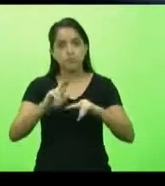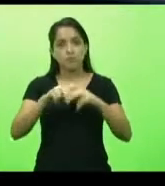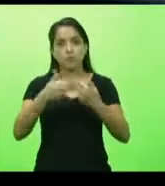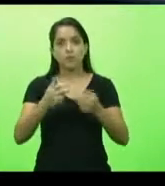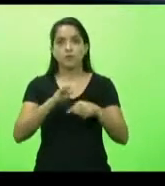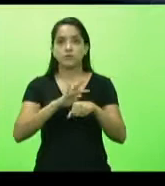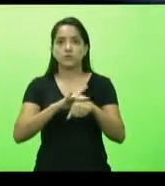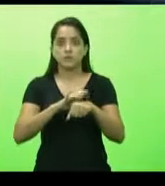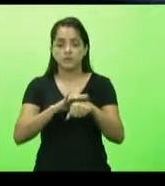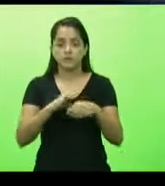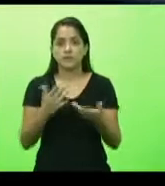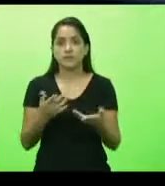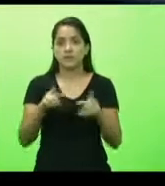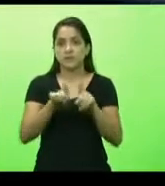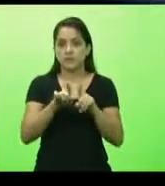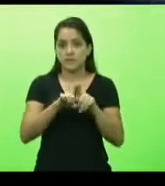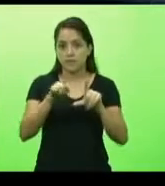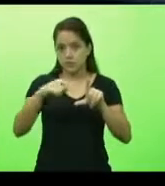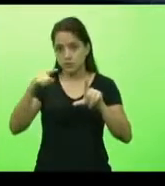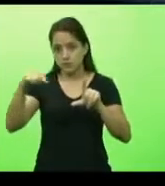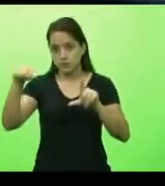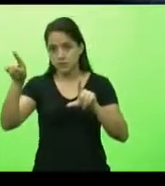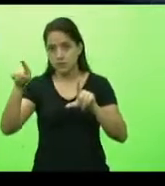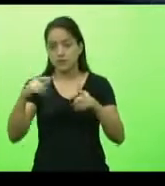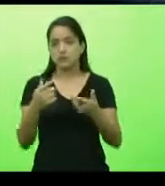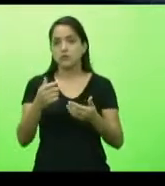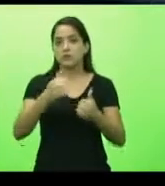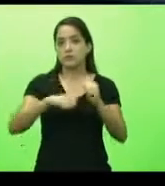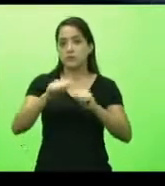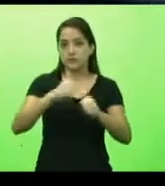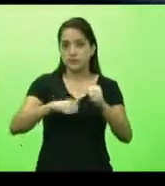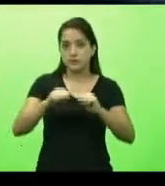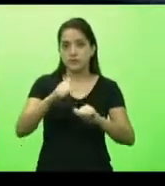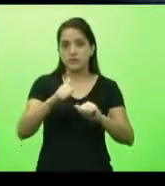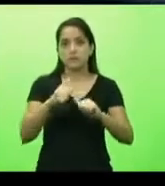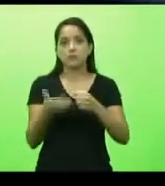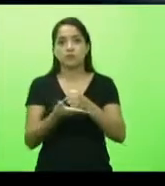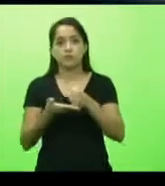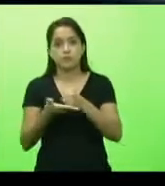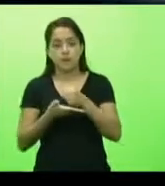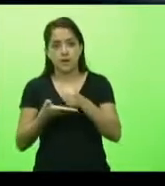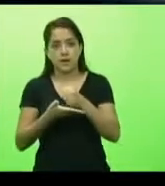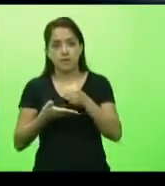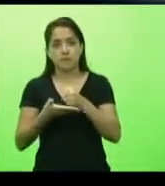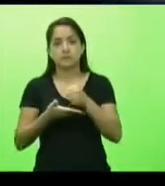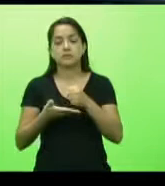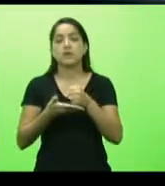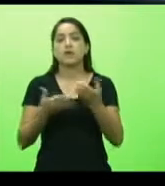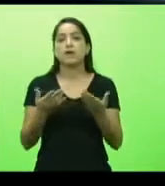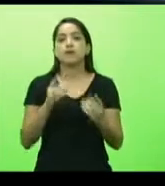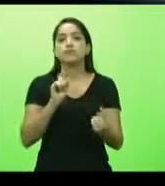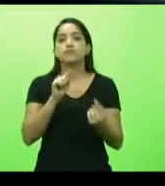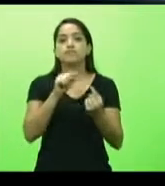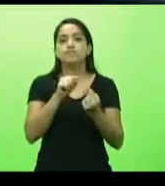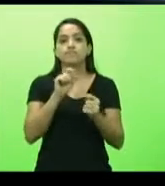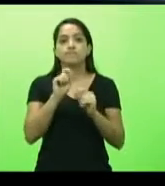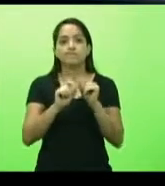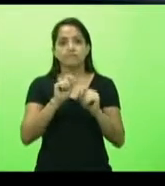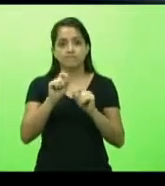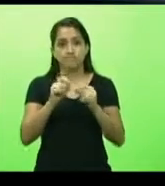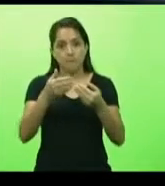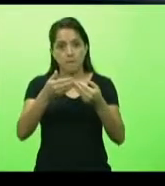simulação a partir de dados do Sistema de Avaliação de Educação Básica, SAEB, identificou uma perda de até o